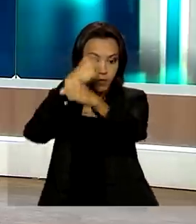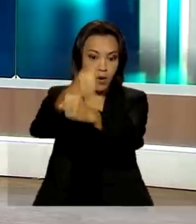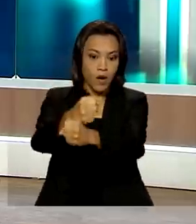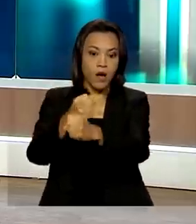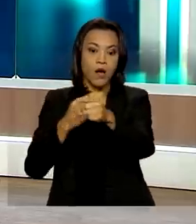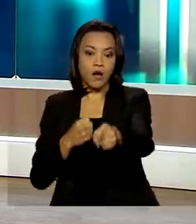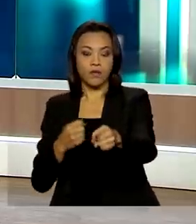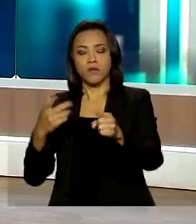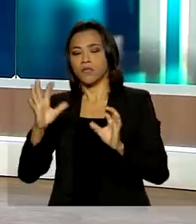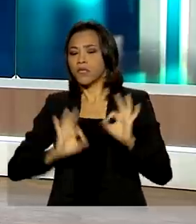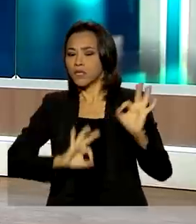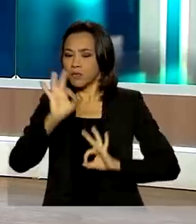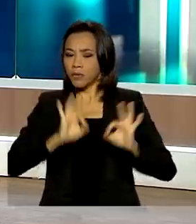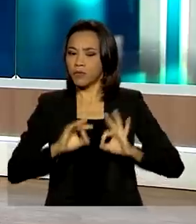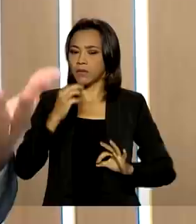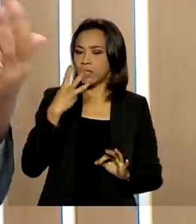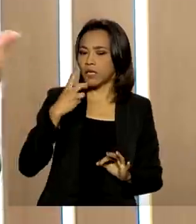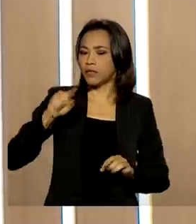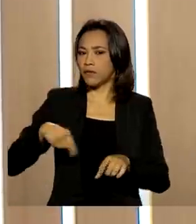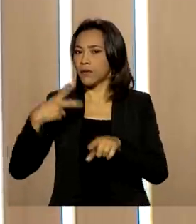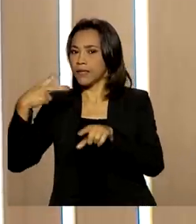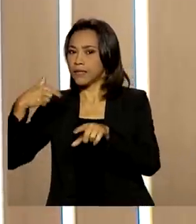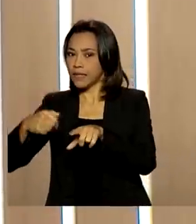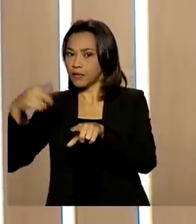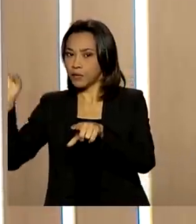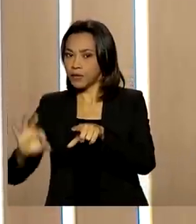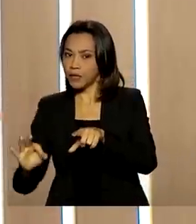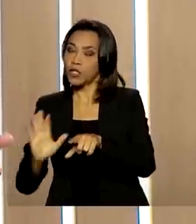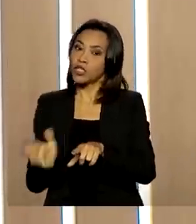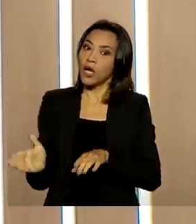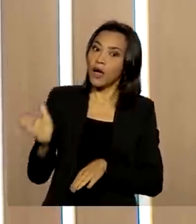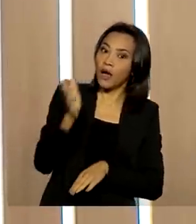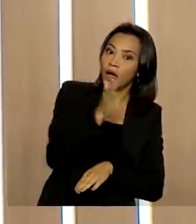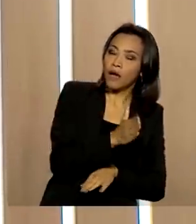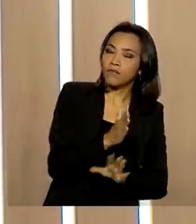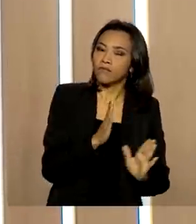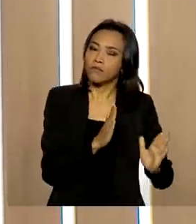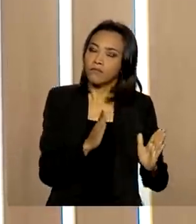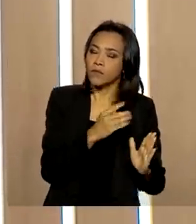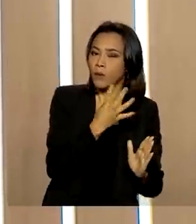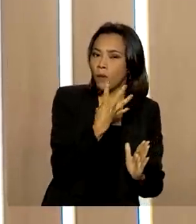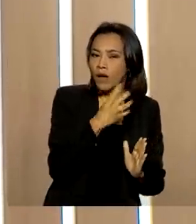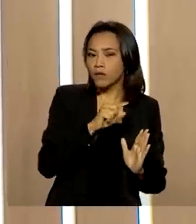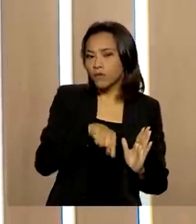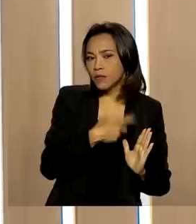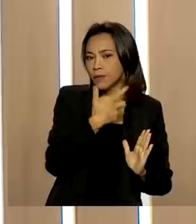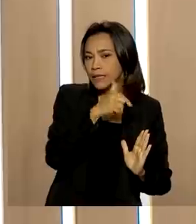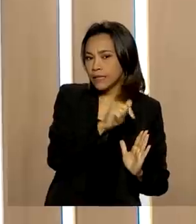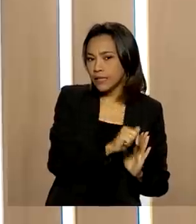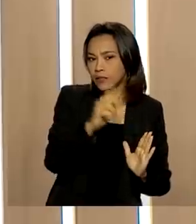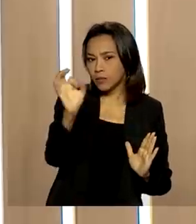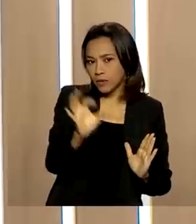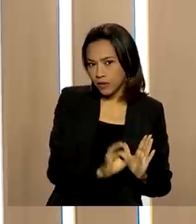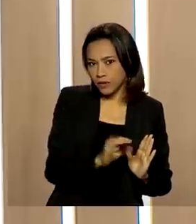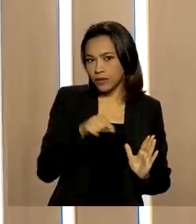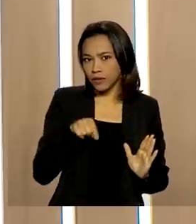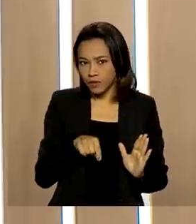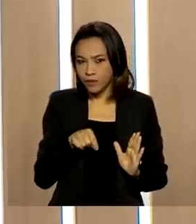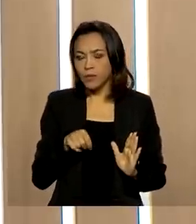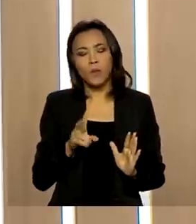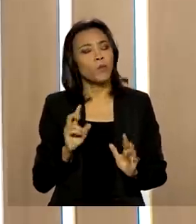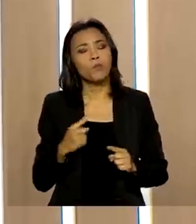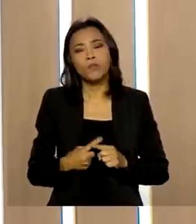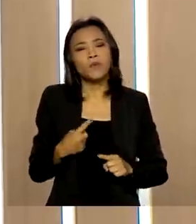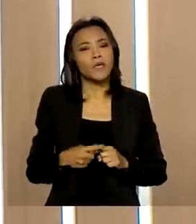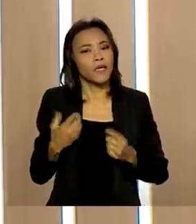previsão que era algo em torno de 3,7% já está em algo em torno de 4,7%. Quais as razões